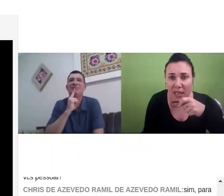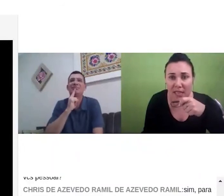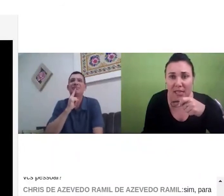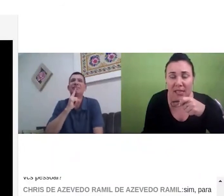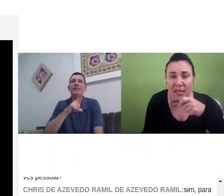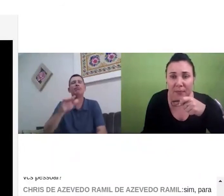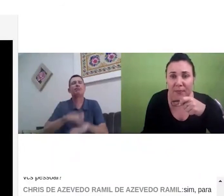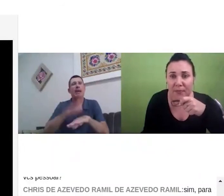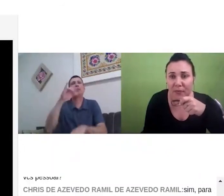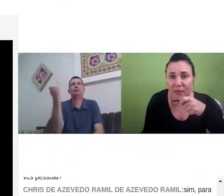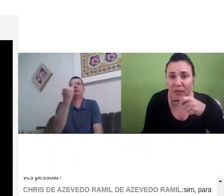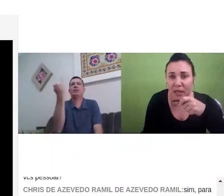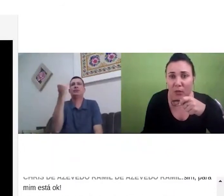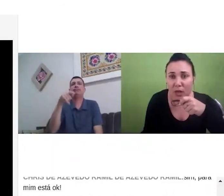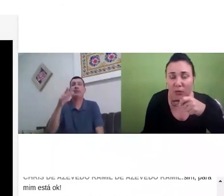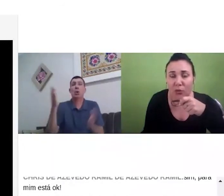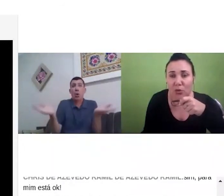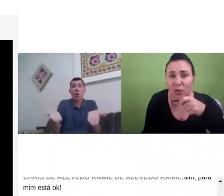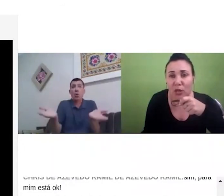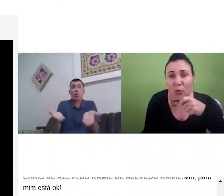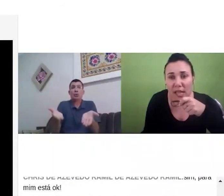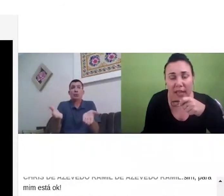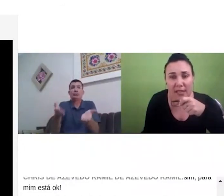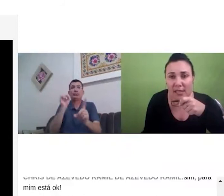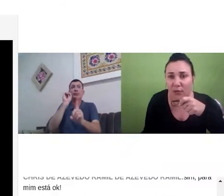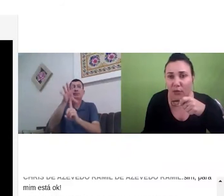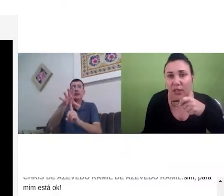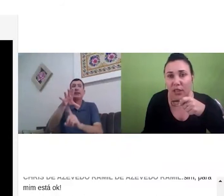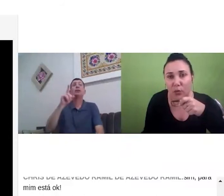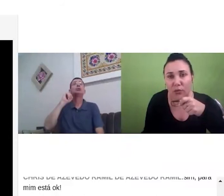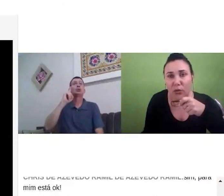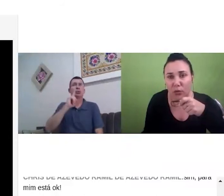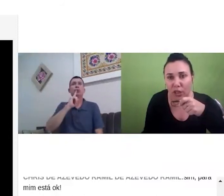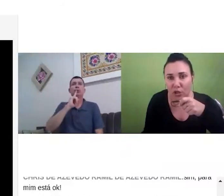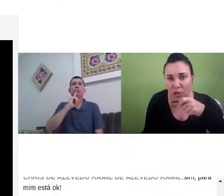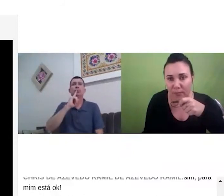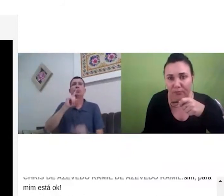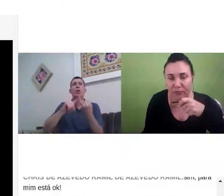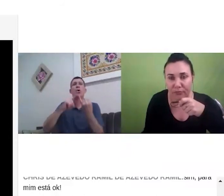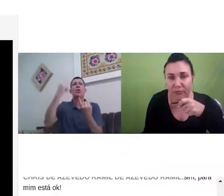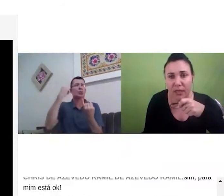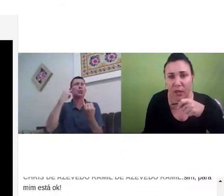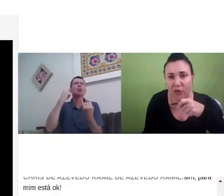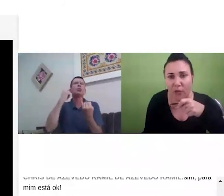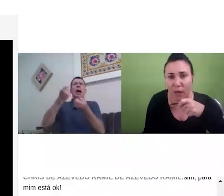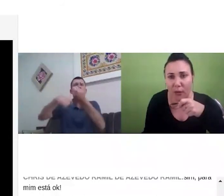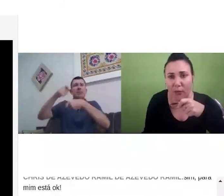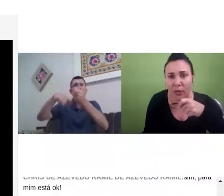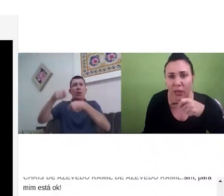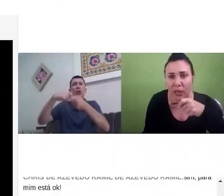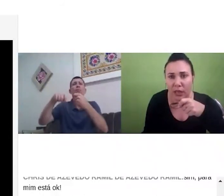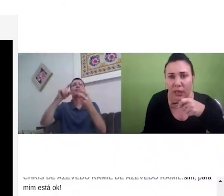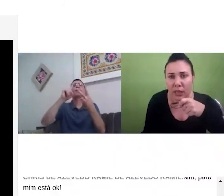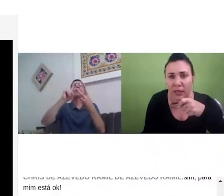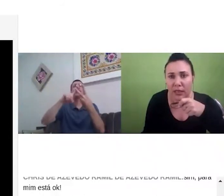adaptadas né? o aluno surdo ele consegue se desenvolver tanto quanto o aluno ouvinte na UFPEL